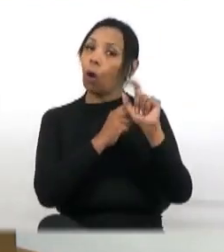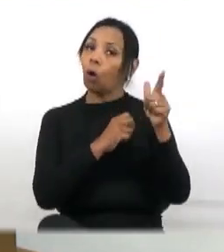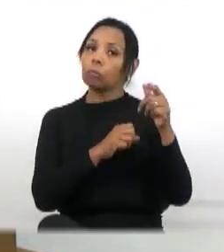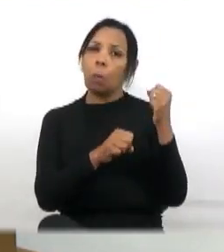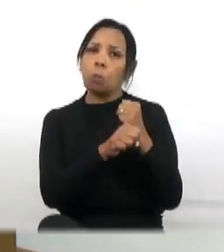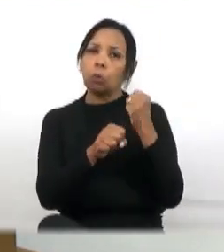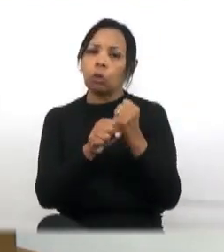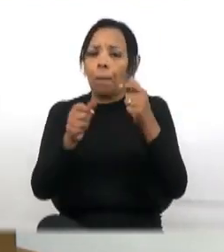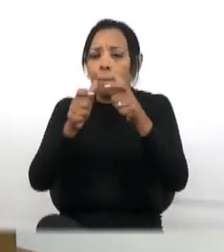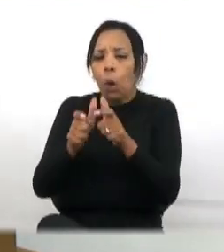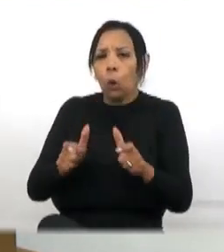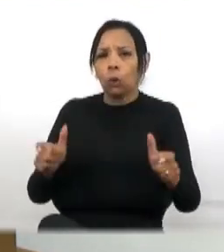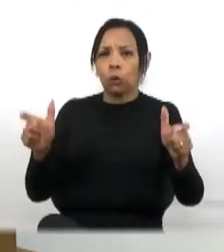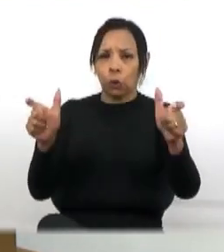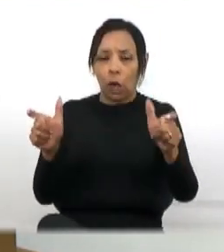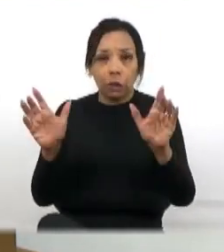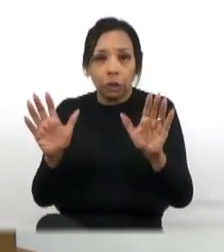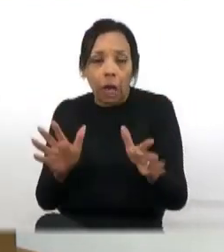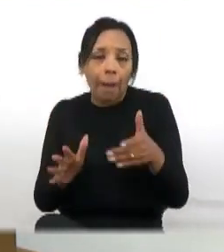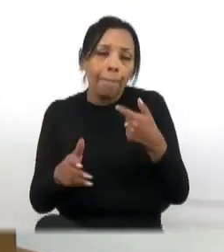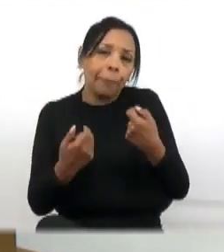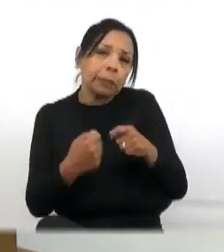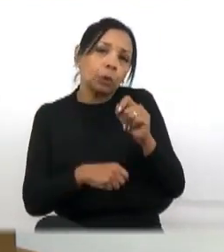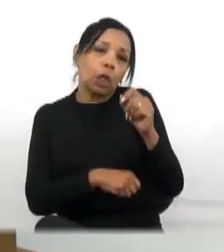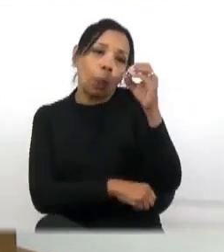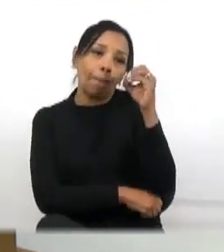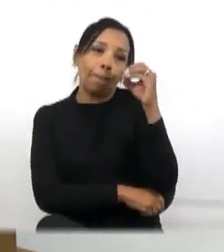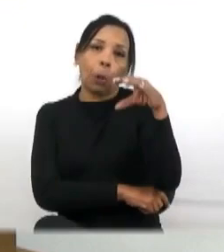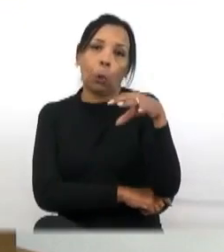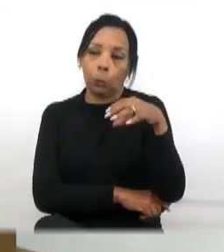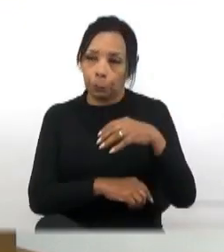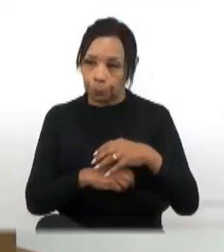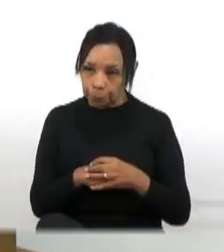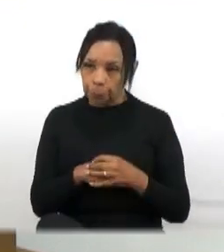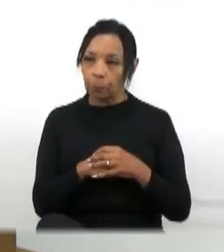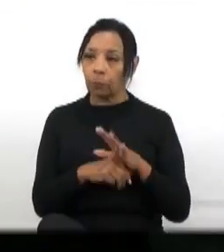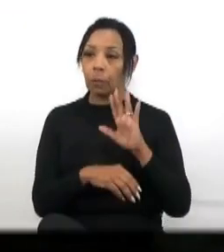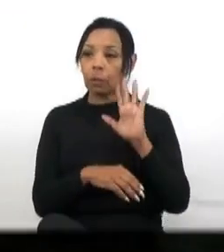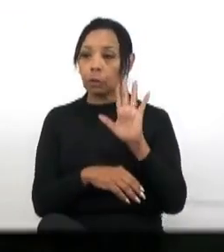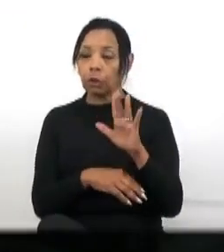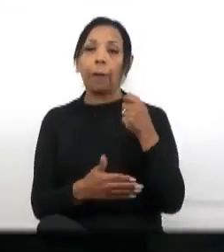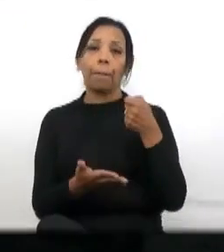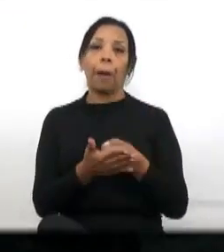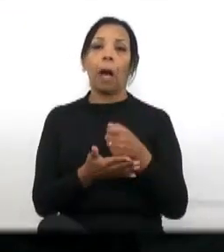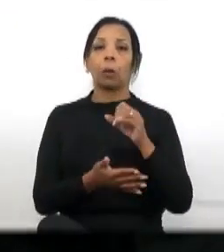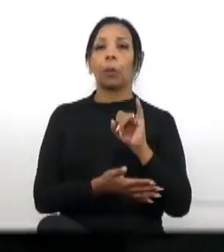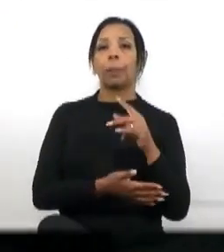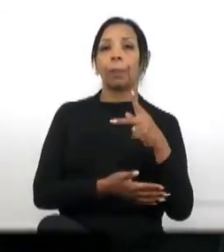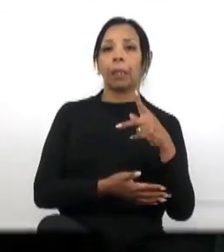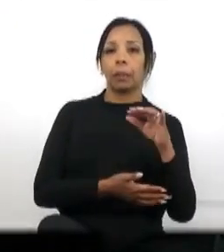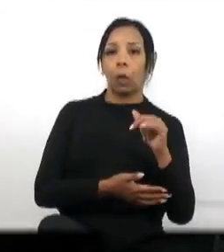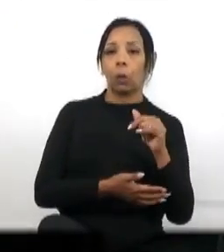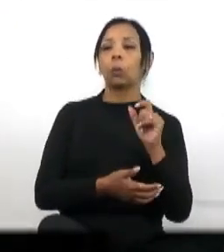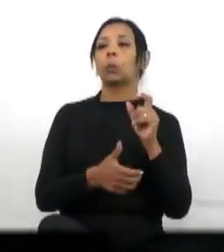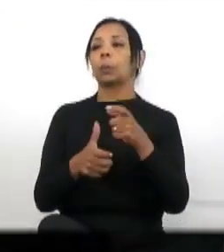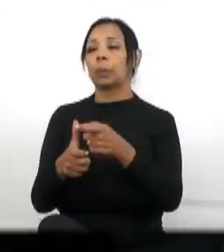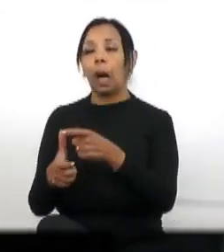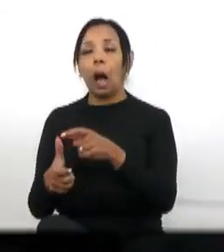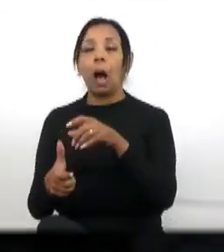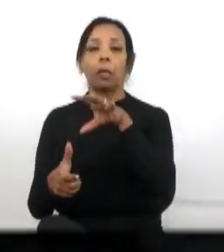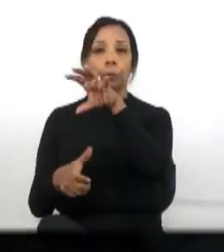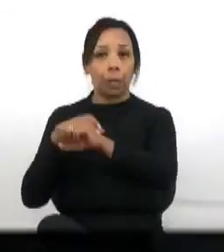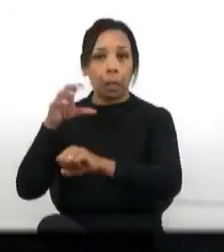e é necessário a iluminação. Estão pagando IPTU, a coleta do lixo. Então